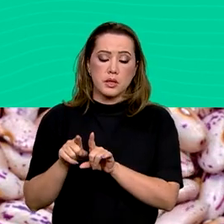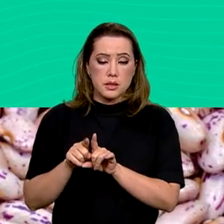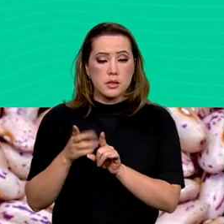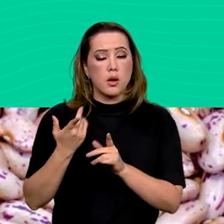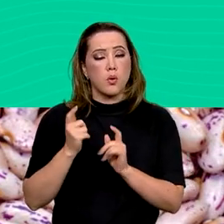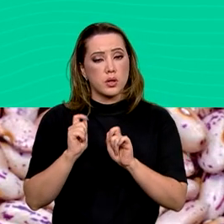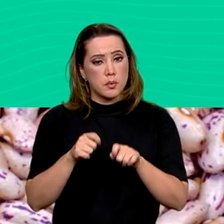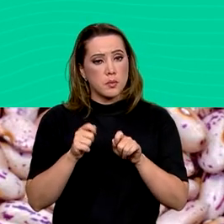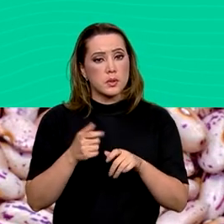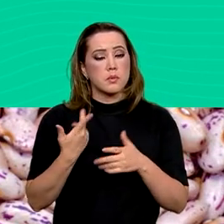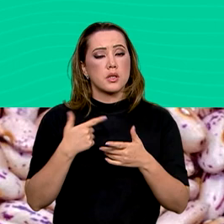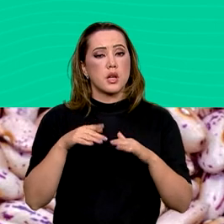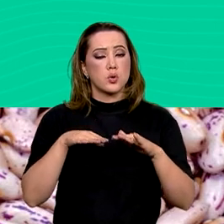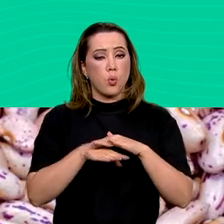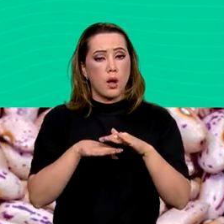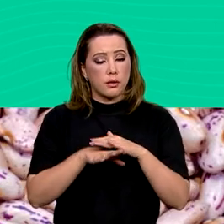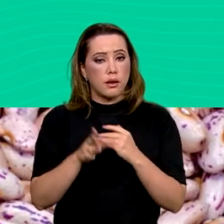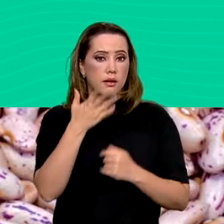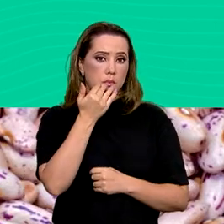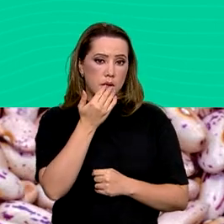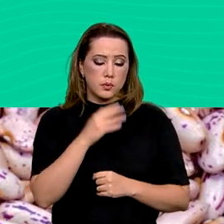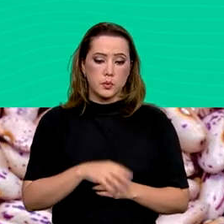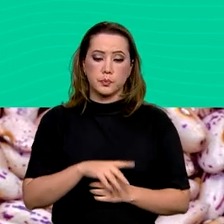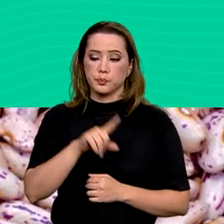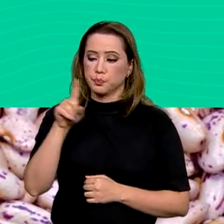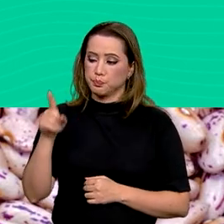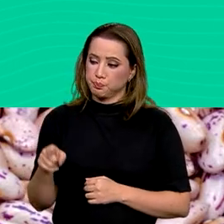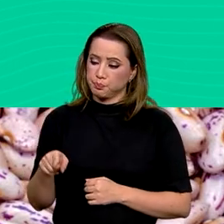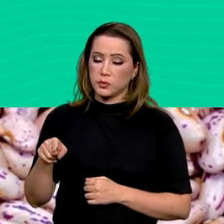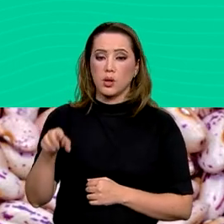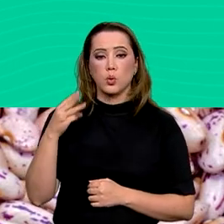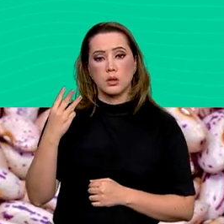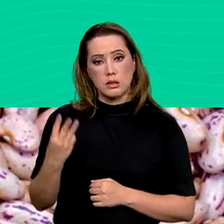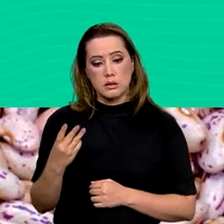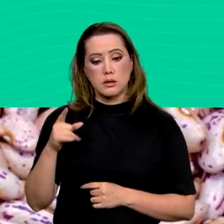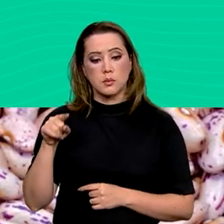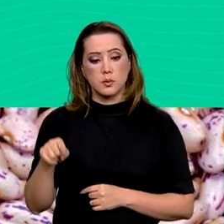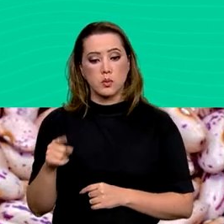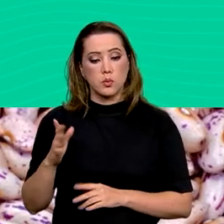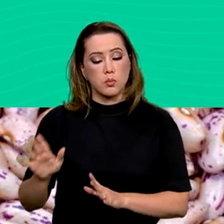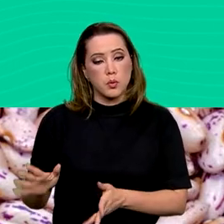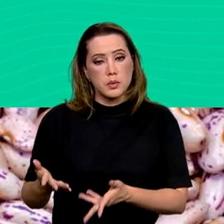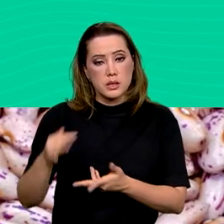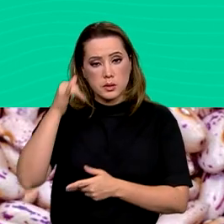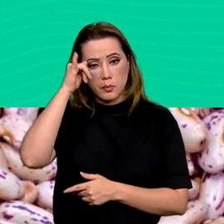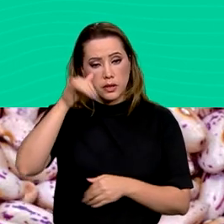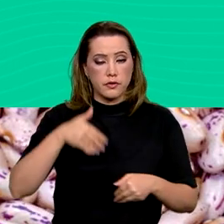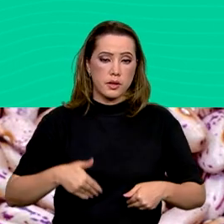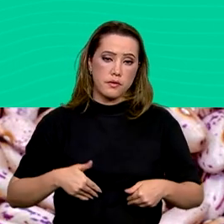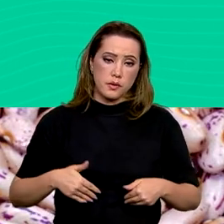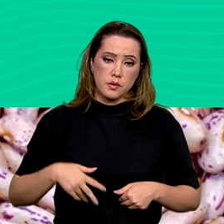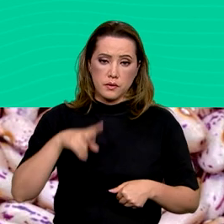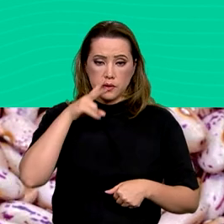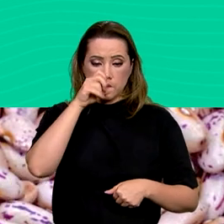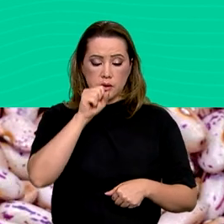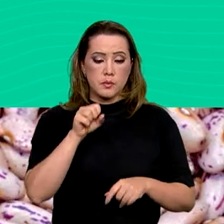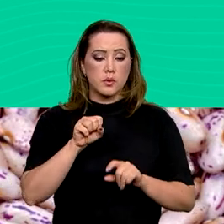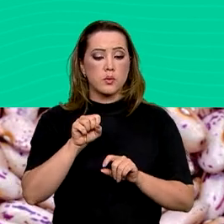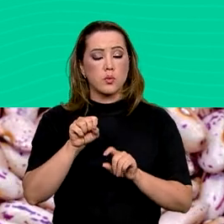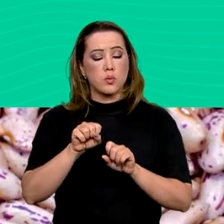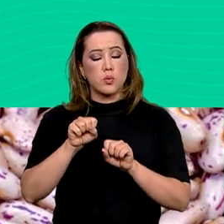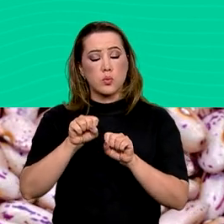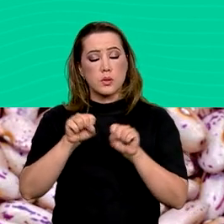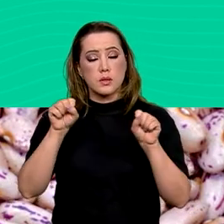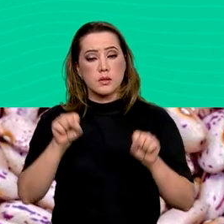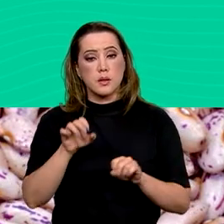Estoques de Alimentos. Já o terceiro eixo, mobilização para o combate à fome, quer fortalecer o Sistema Nacional de